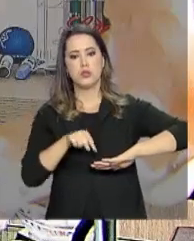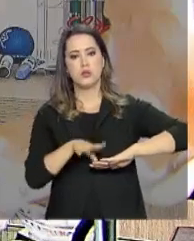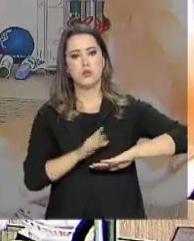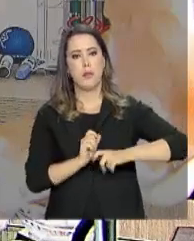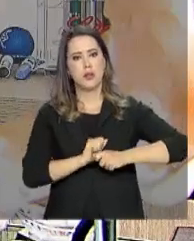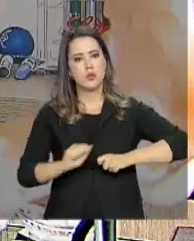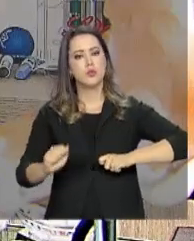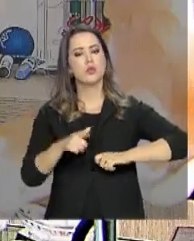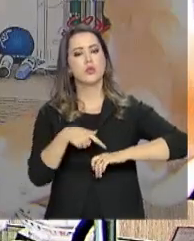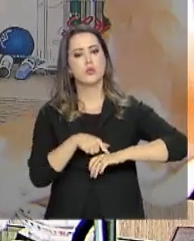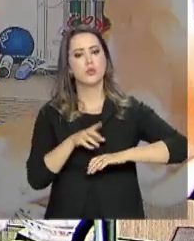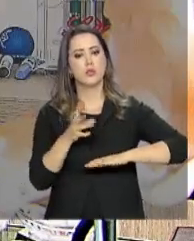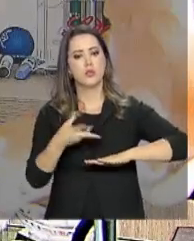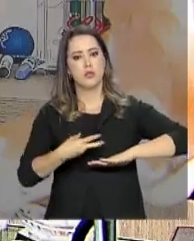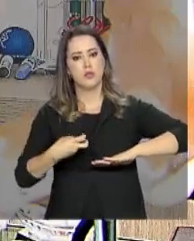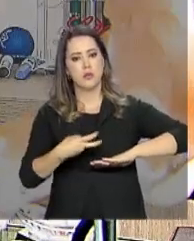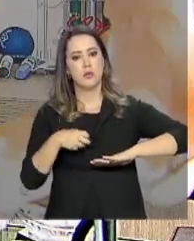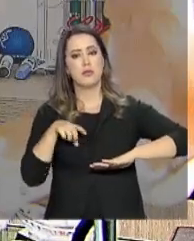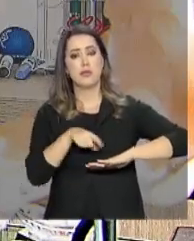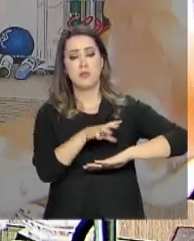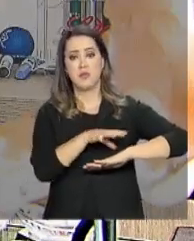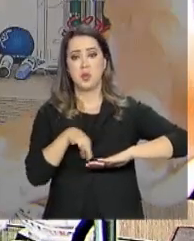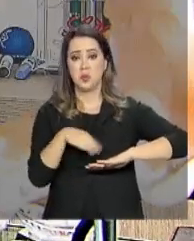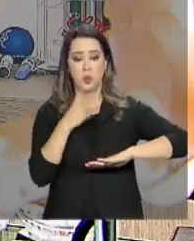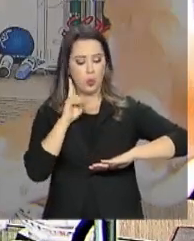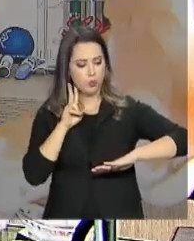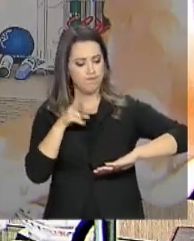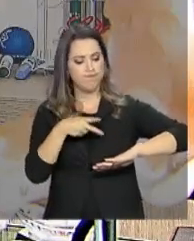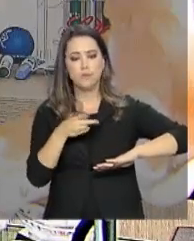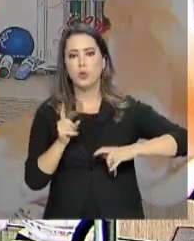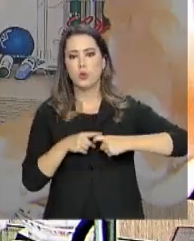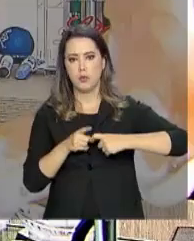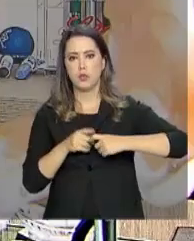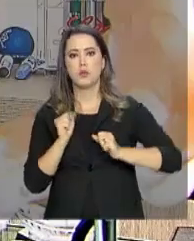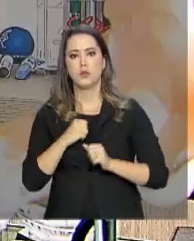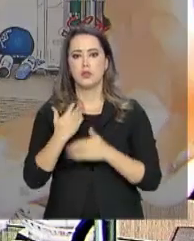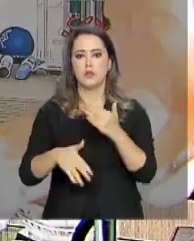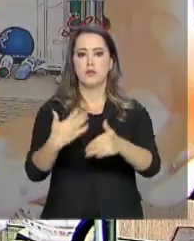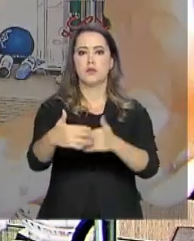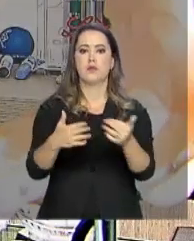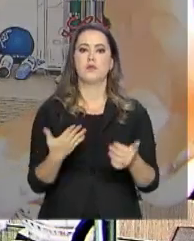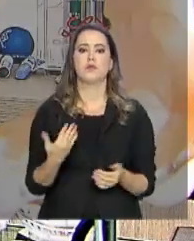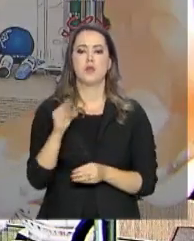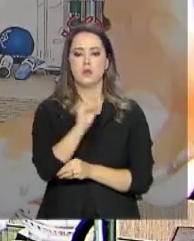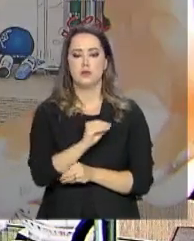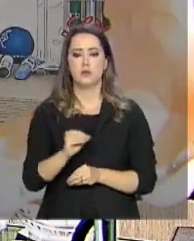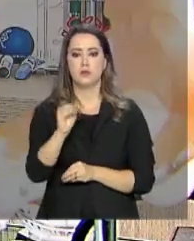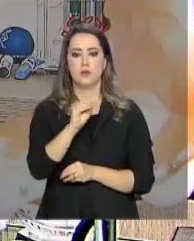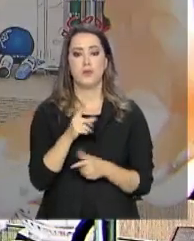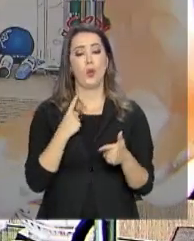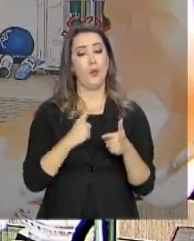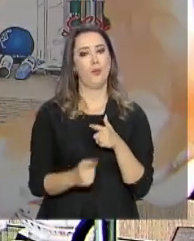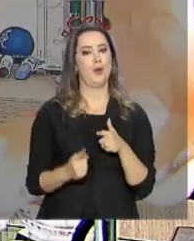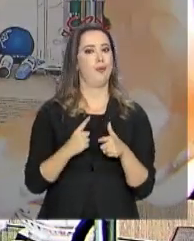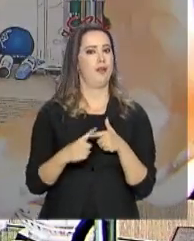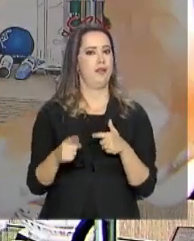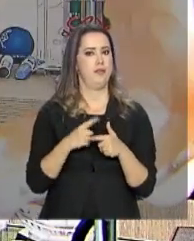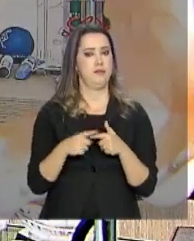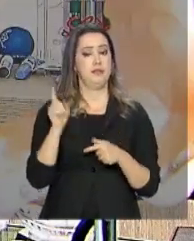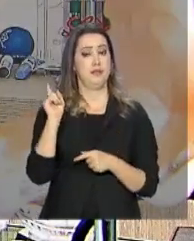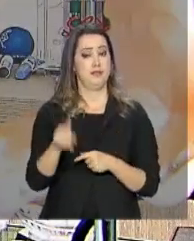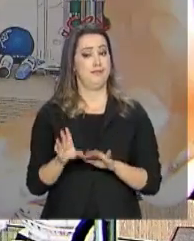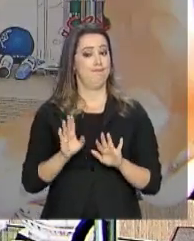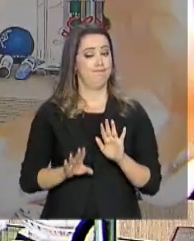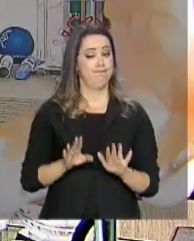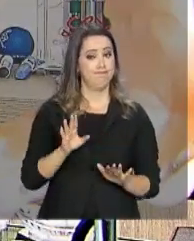meias e examinando os pés, a gente já pode avançar muito na prevenção. O problema é que,